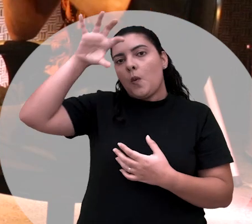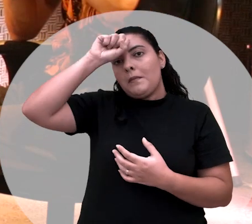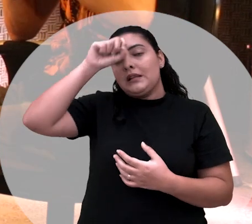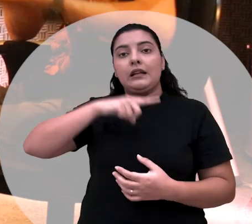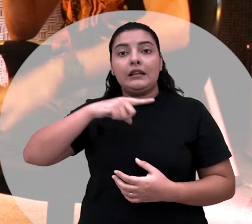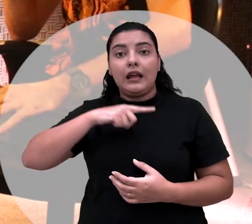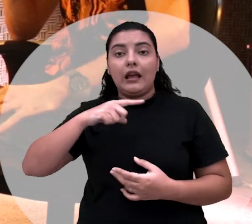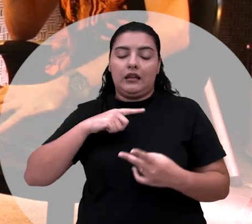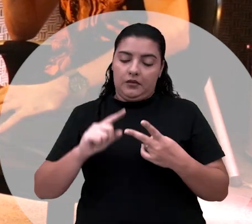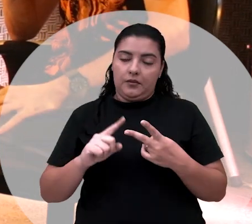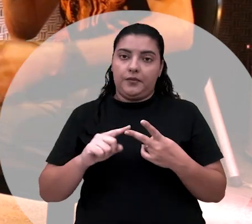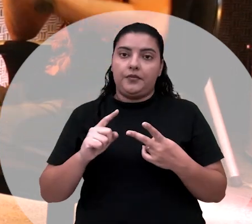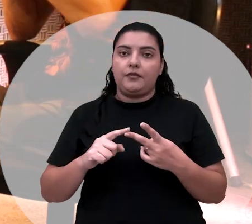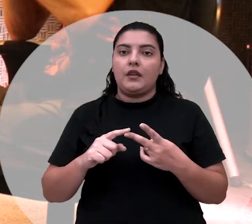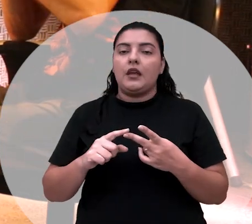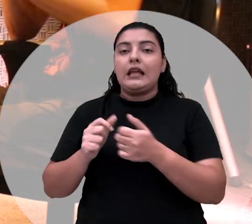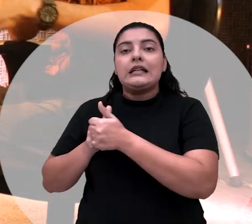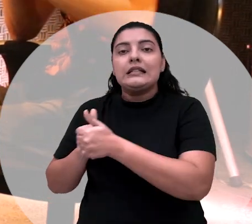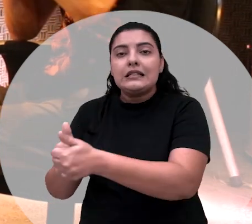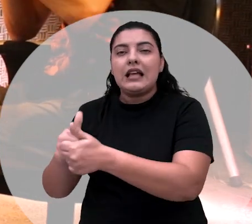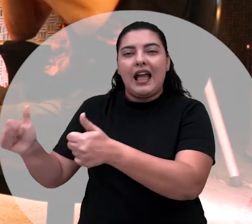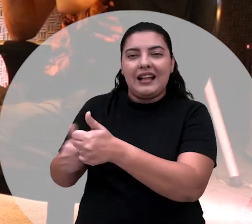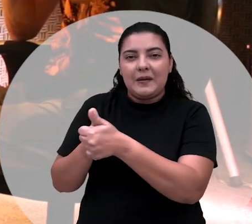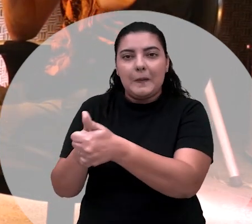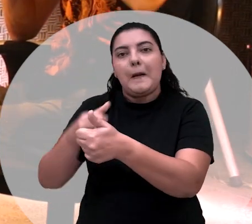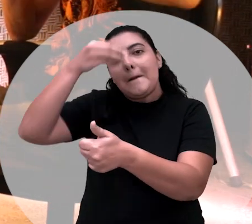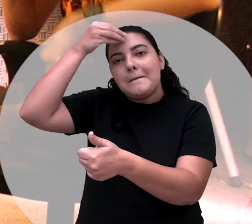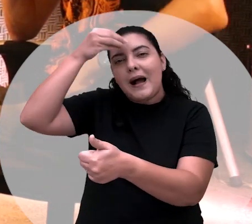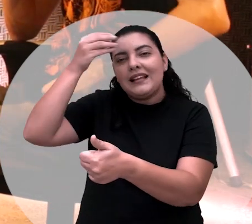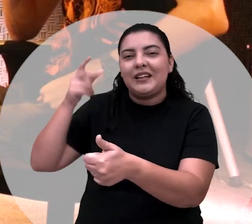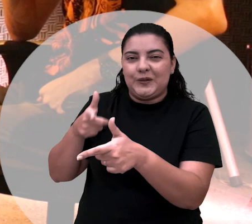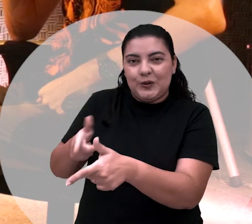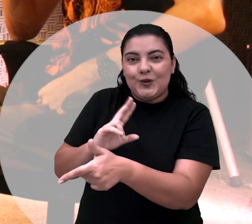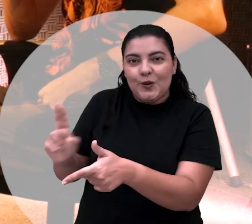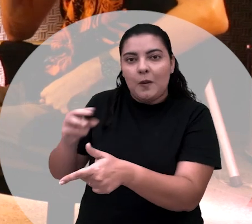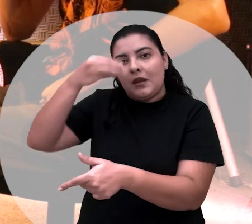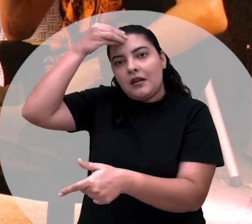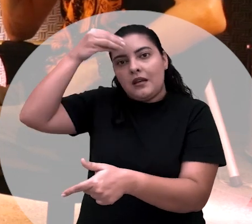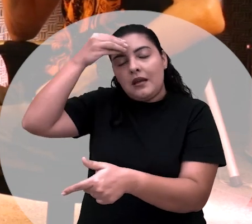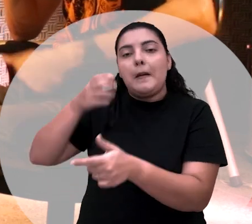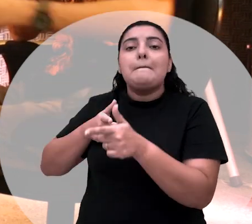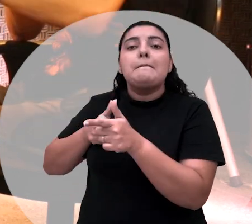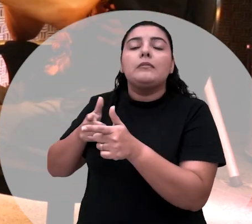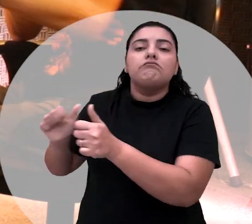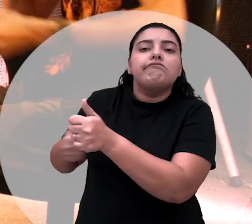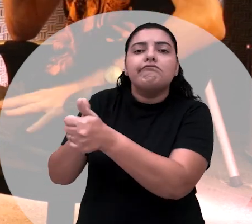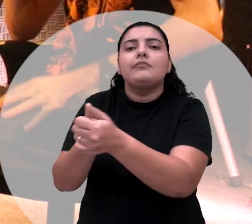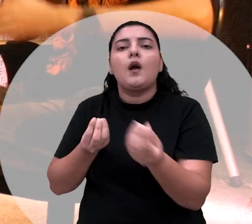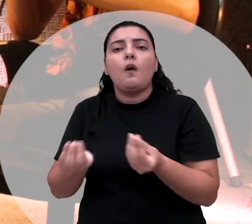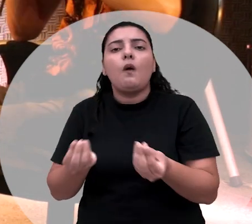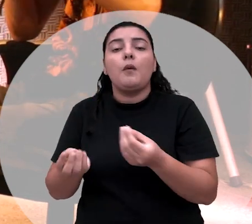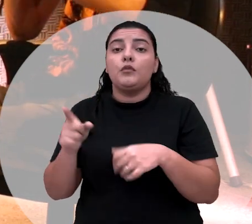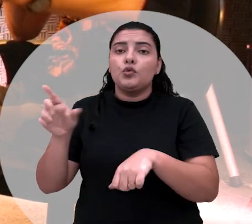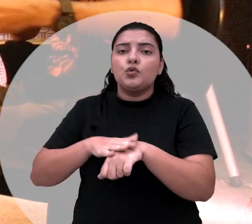quais foram os segmentos que o seu padrinho, né? Como as pessoas mais antigas da Umbanda chamam seus pais e mães de santos, né? Deixou para a